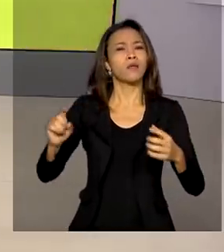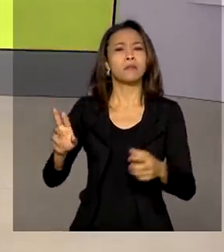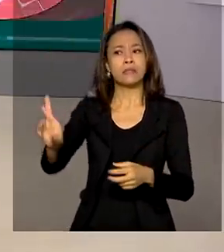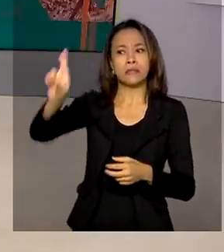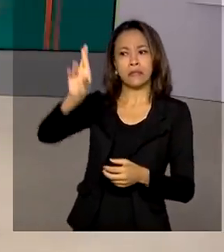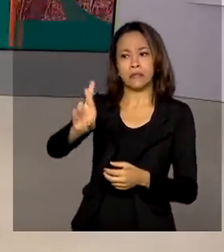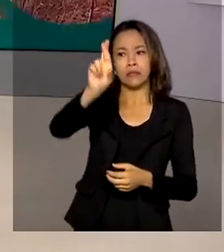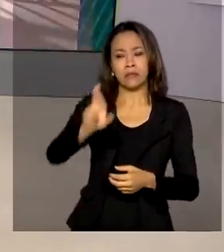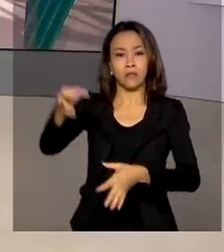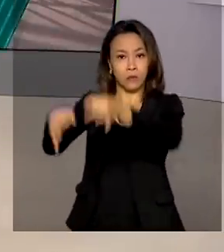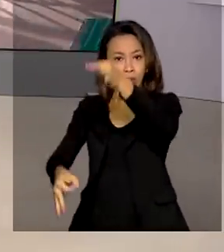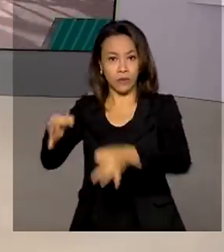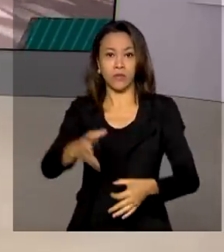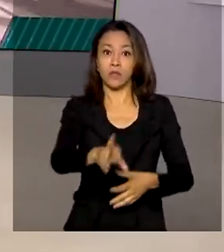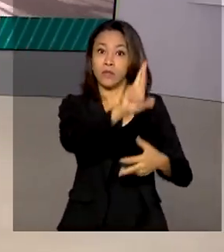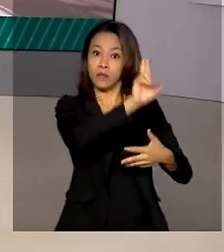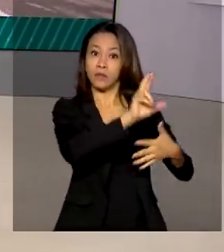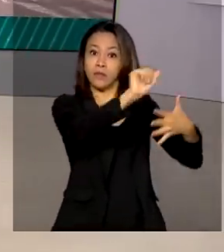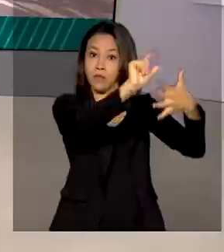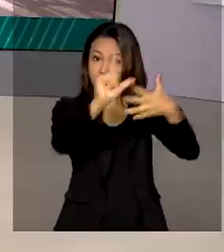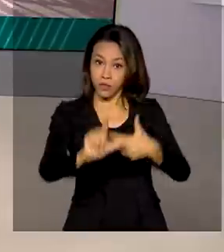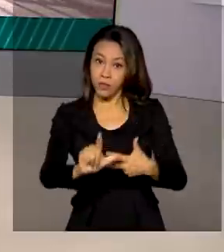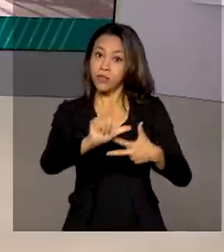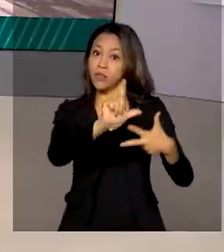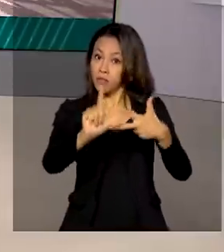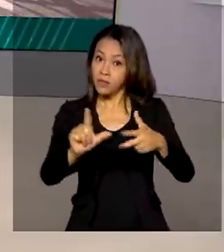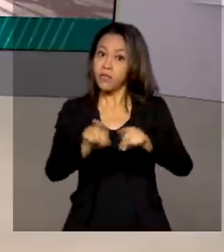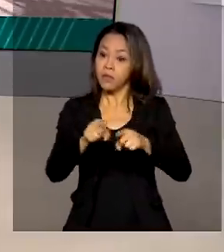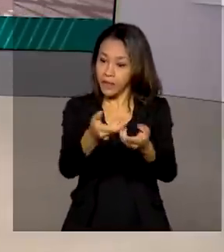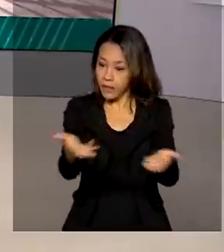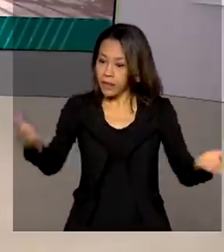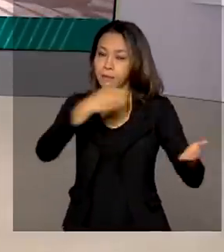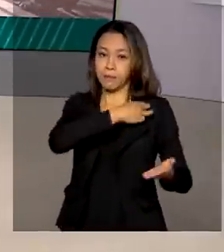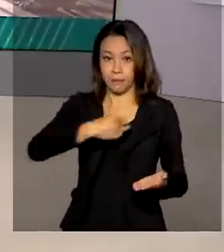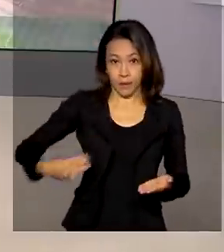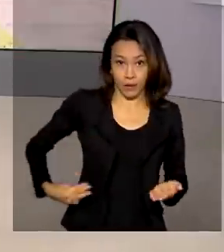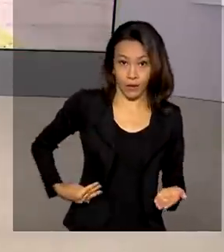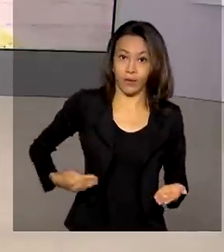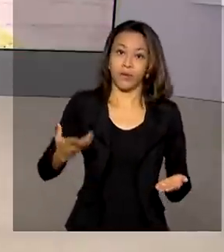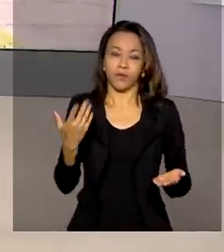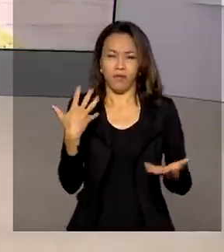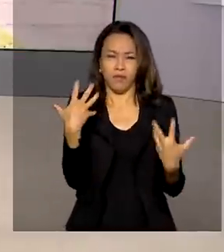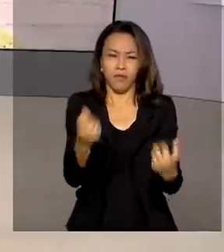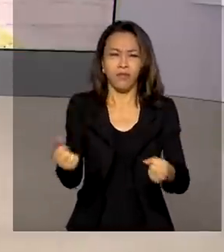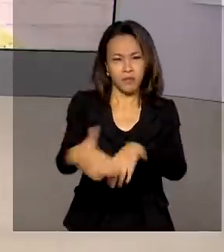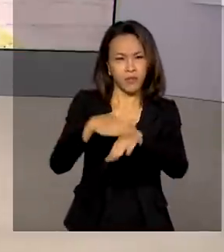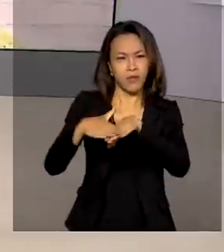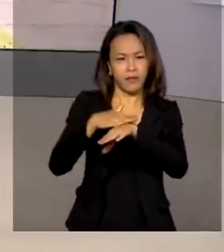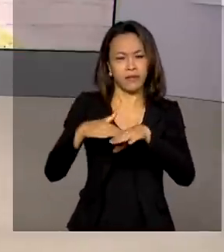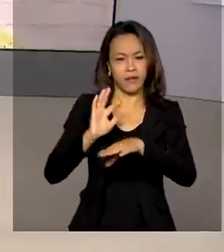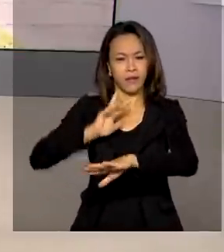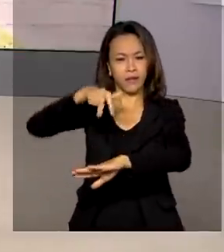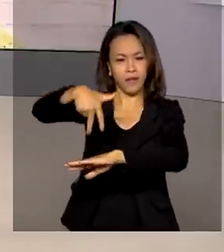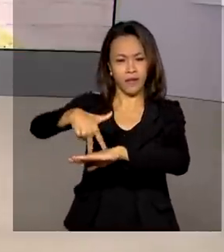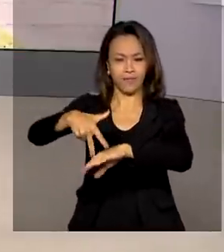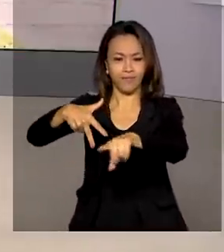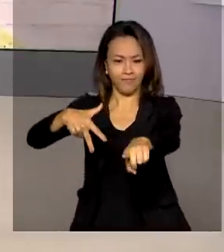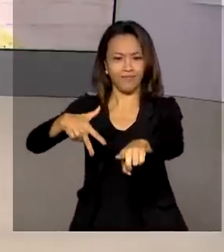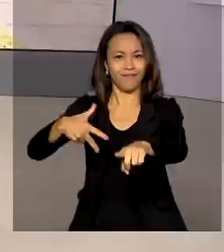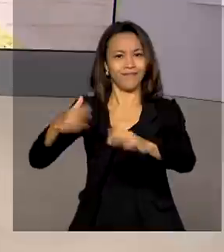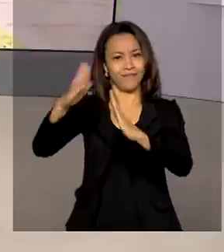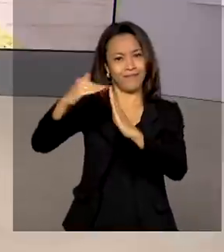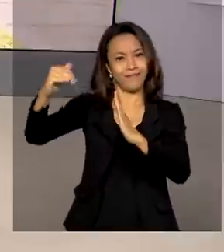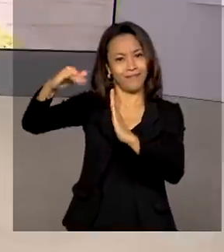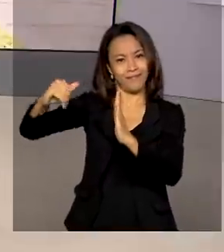Legislativo, além de ministros da equipe de governo. Vamos falar ao vivo com o repórter Glauco de Queiroz, que está lá na porta da